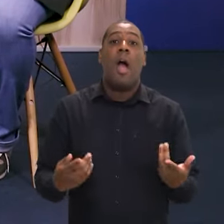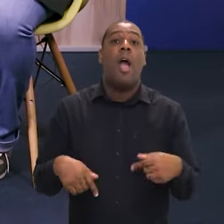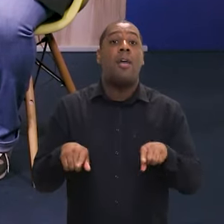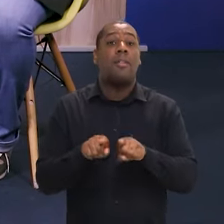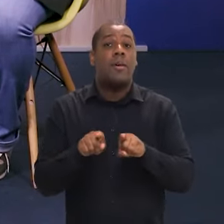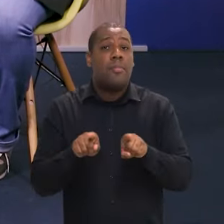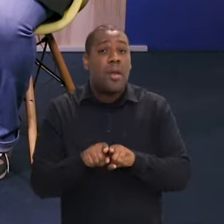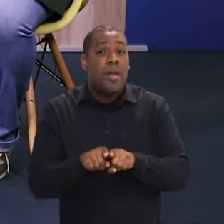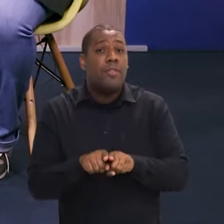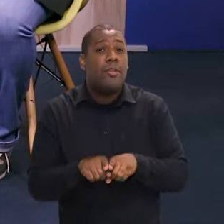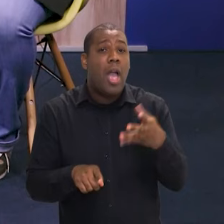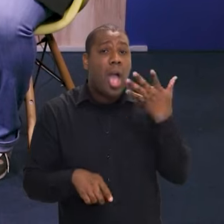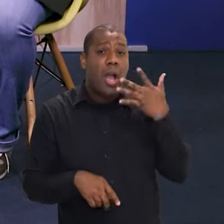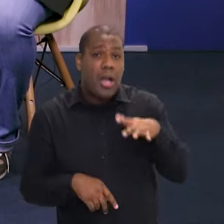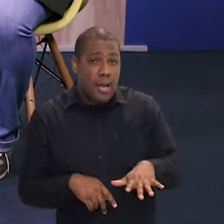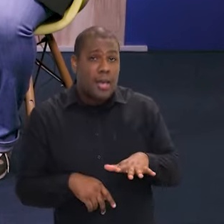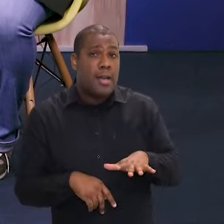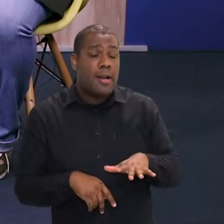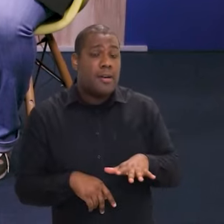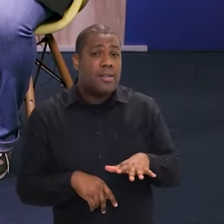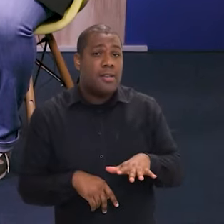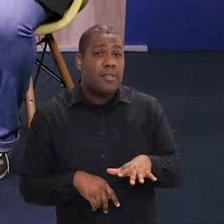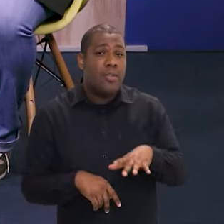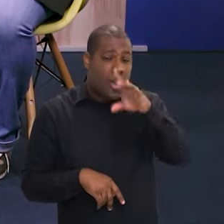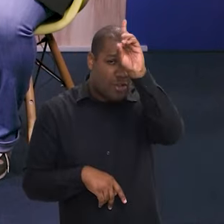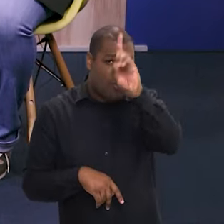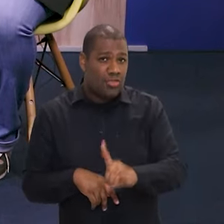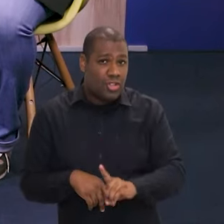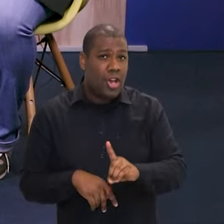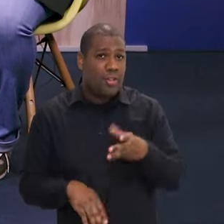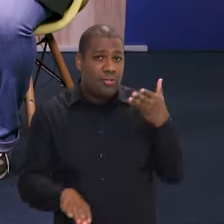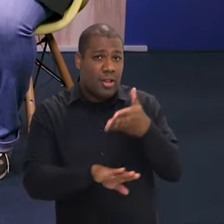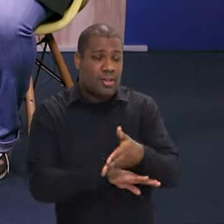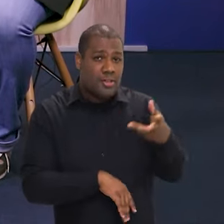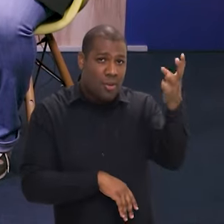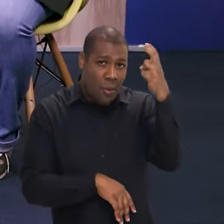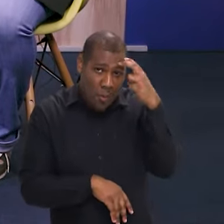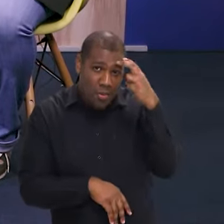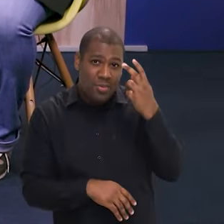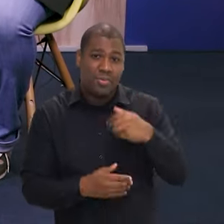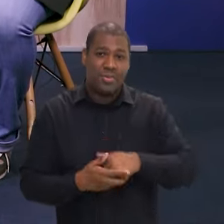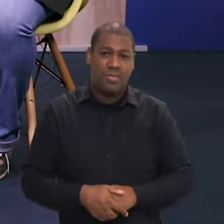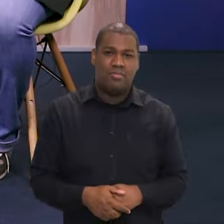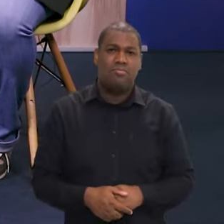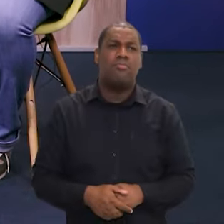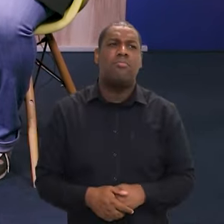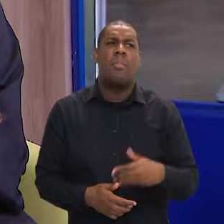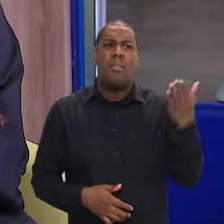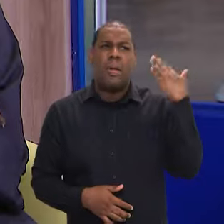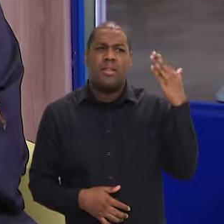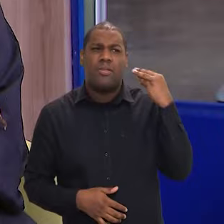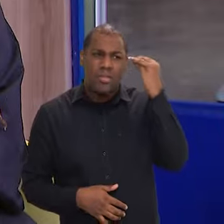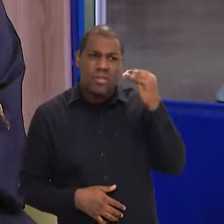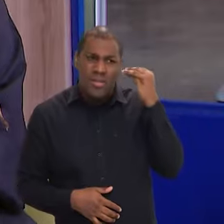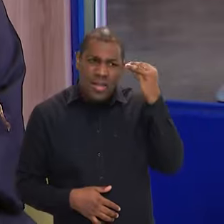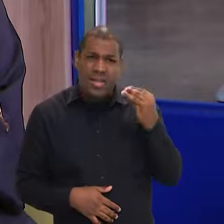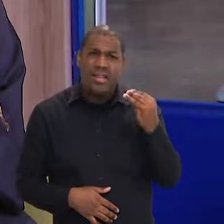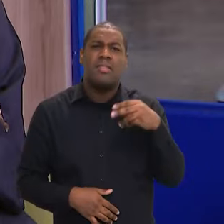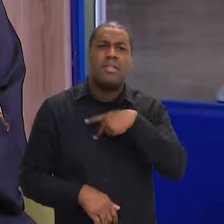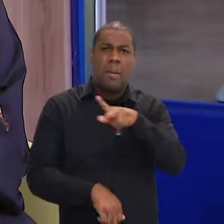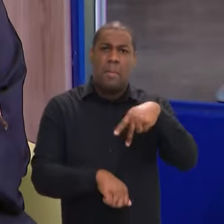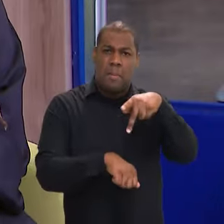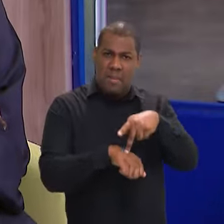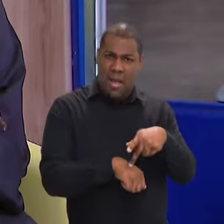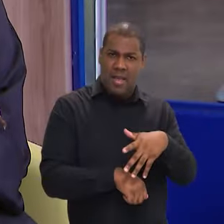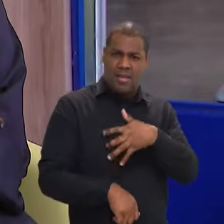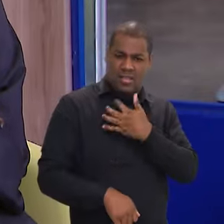para as crianças, o futuro da cultura, né? Está sendo debatido isso agora também. Nós tivemos uma experiência muito interessante que foi